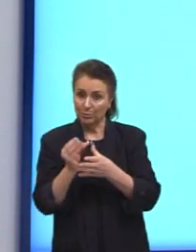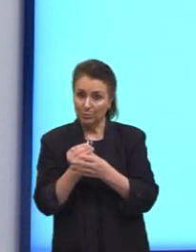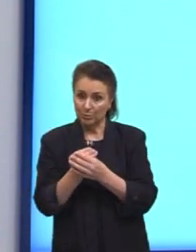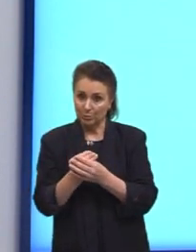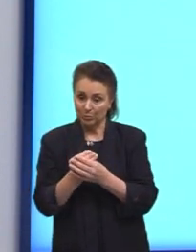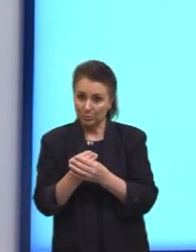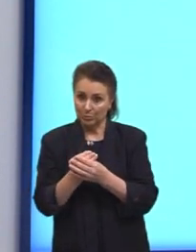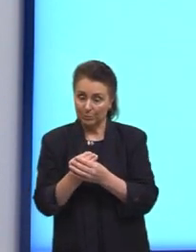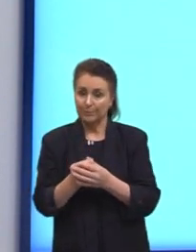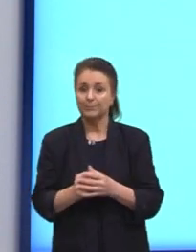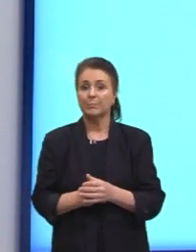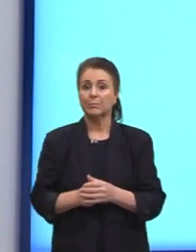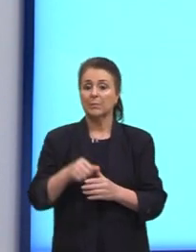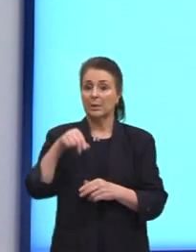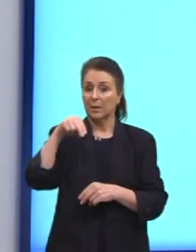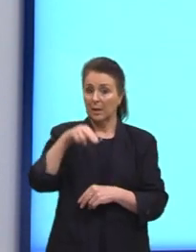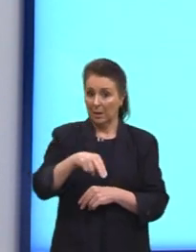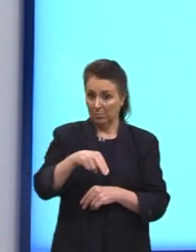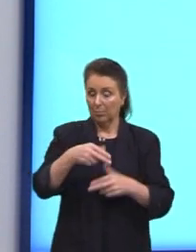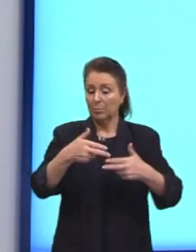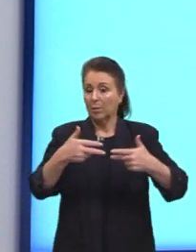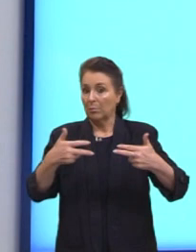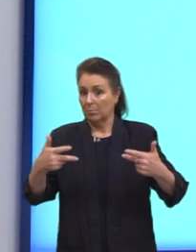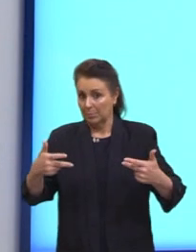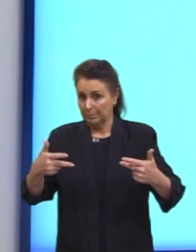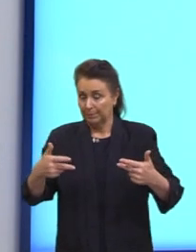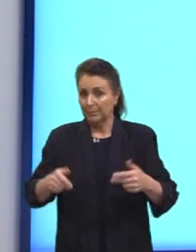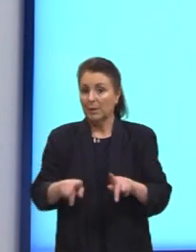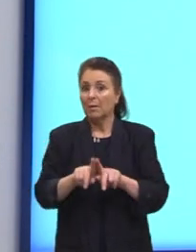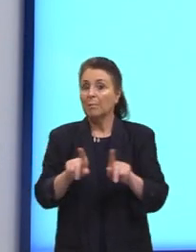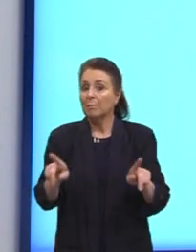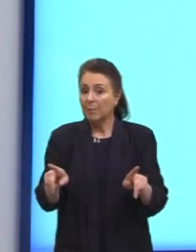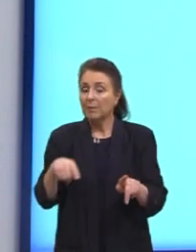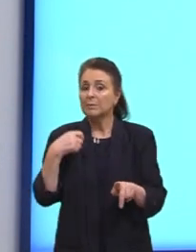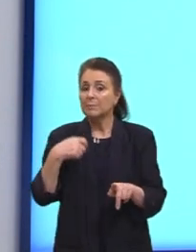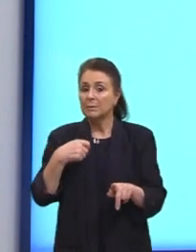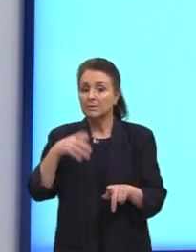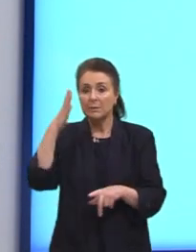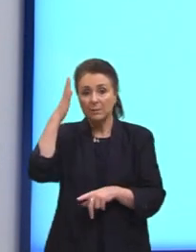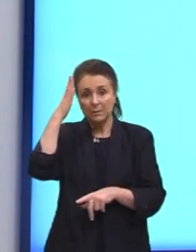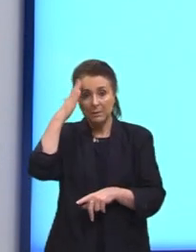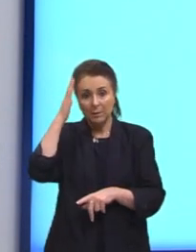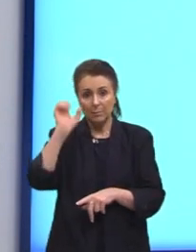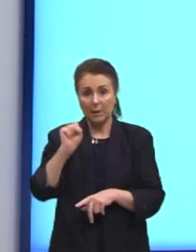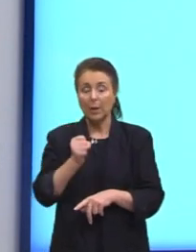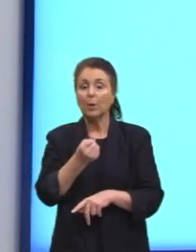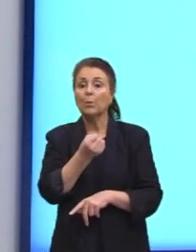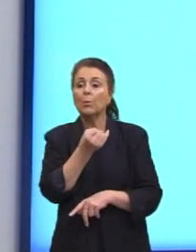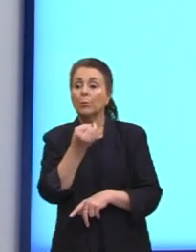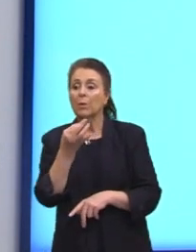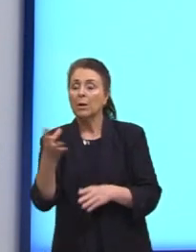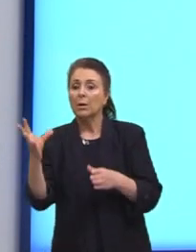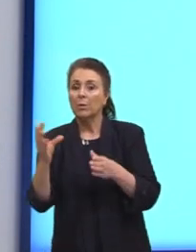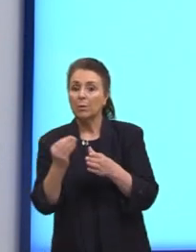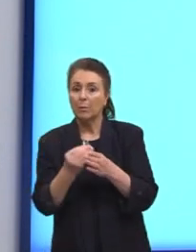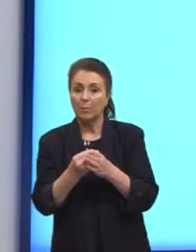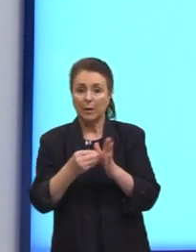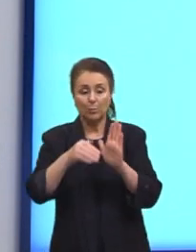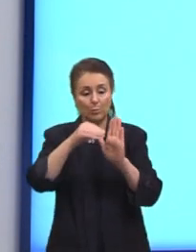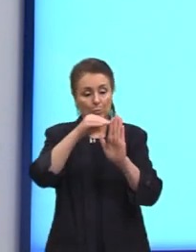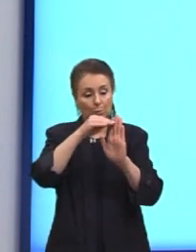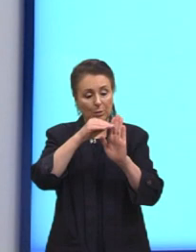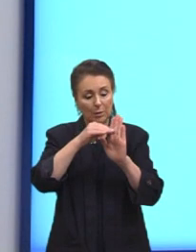um conjunto de N elementos, mas nós queremos saber quantos agrupamentos ordenados